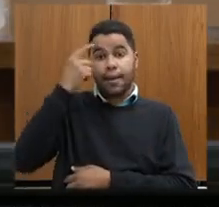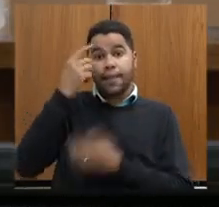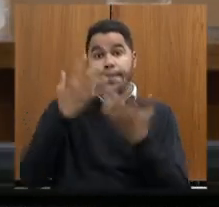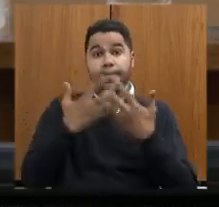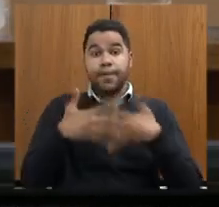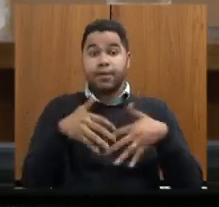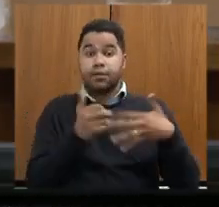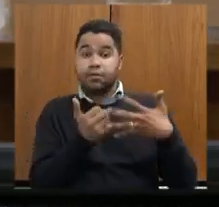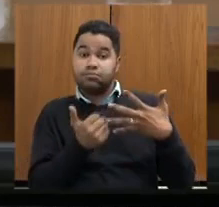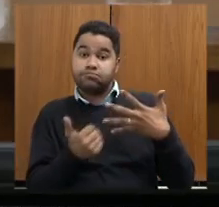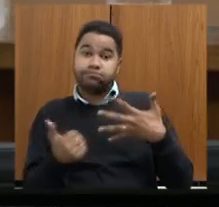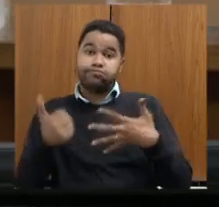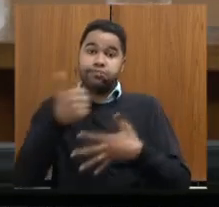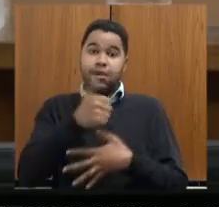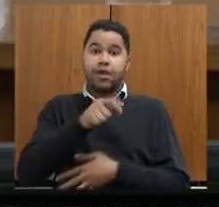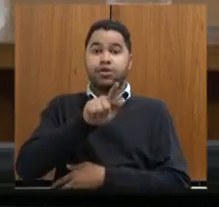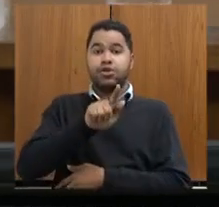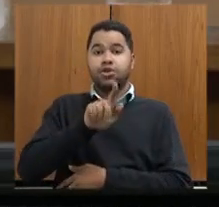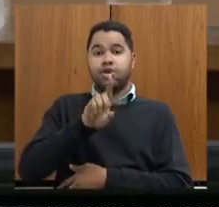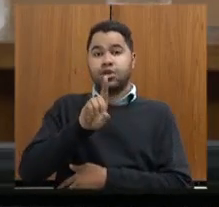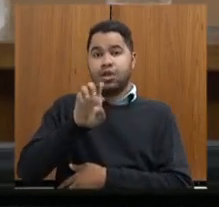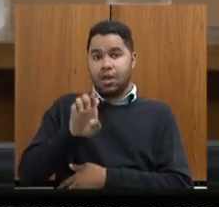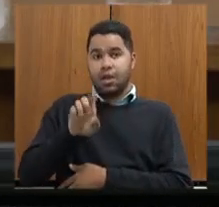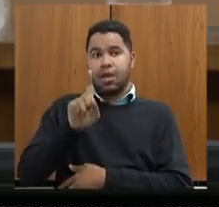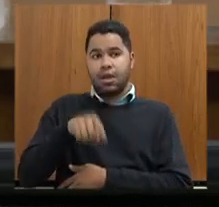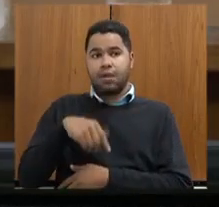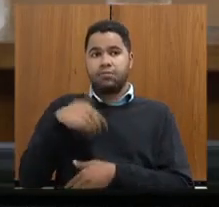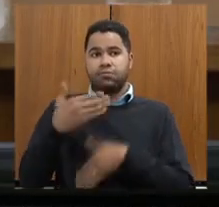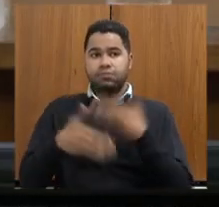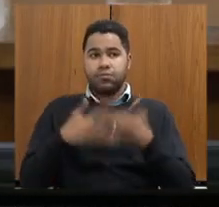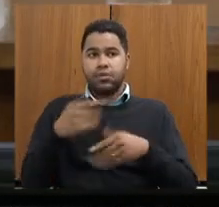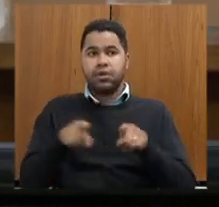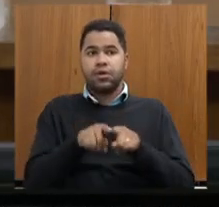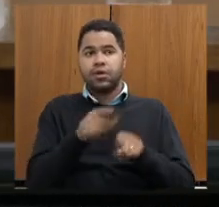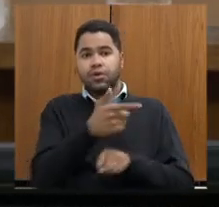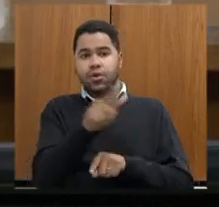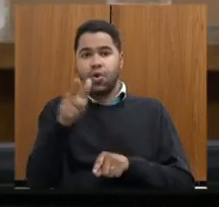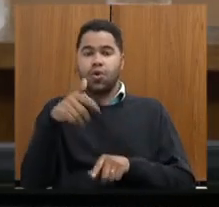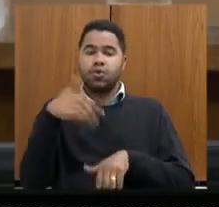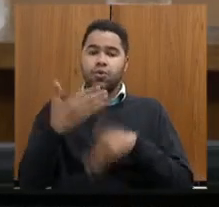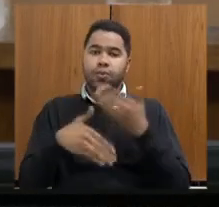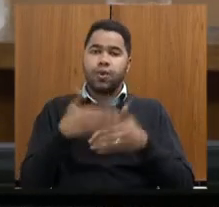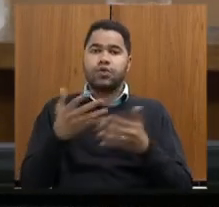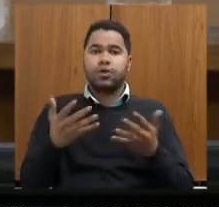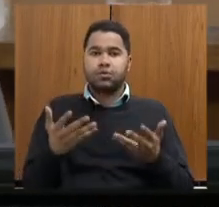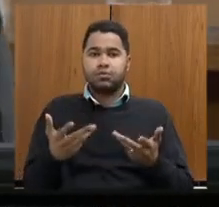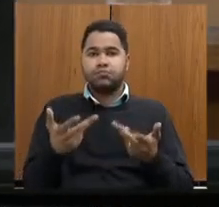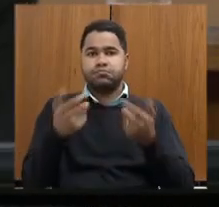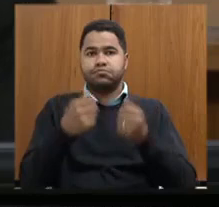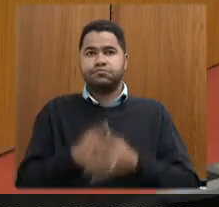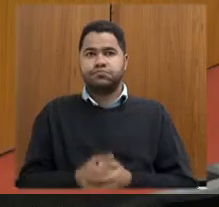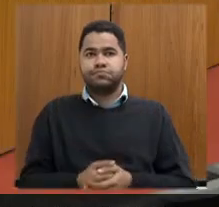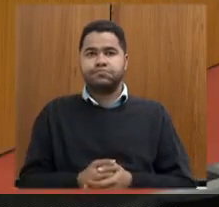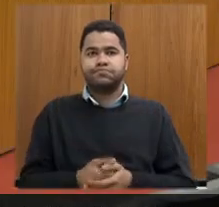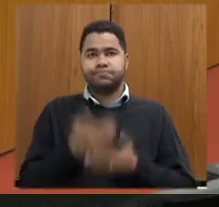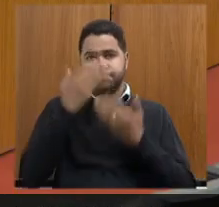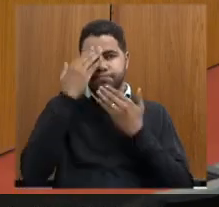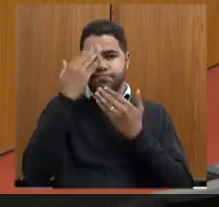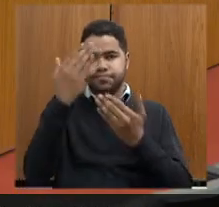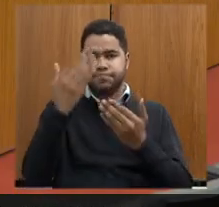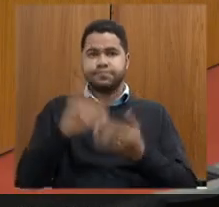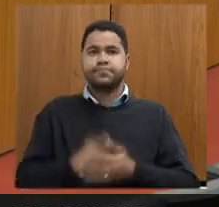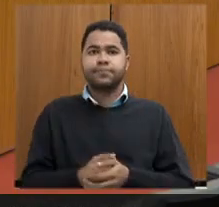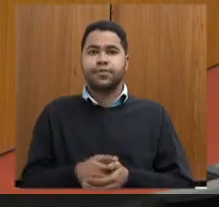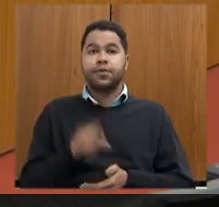prioridade estabelecida no GDE da prioridade desse processo e de outros processos ali qualificados muito obrigado então